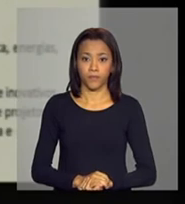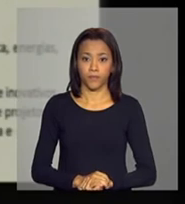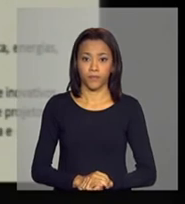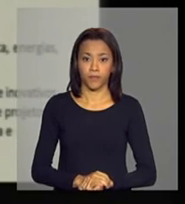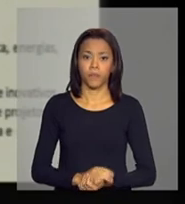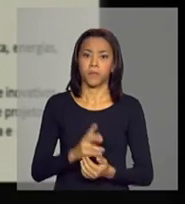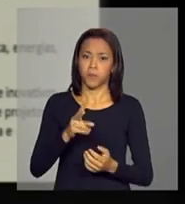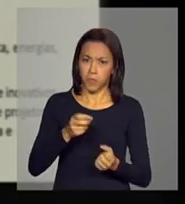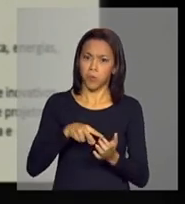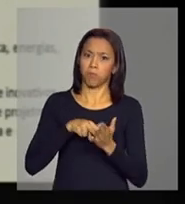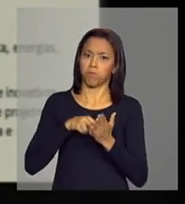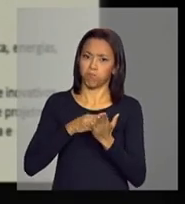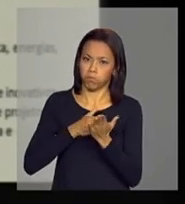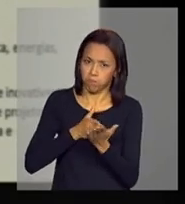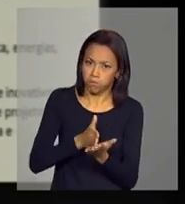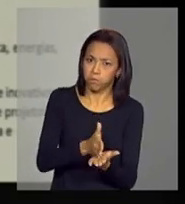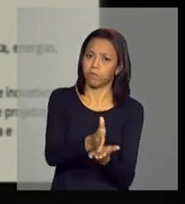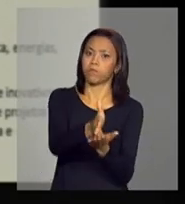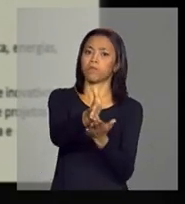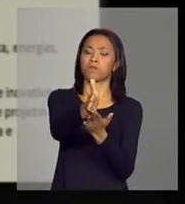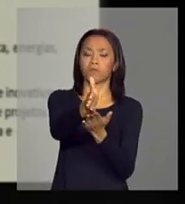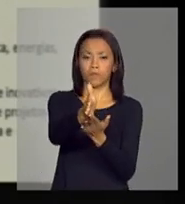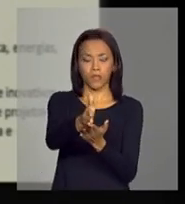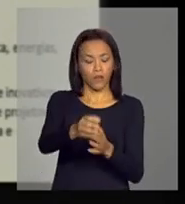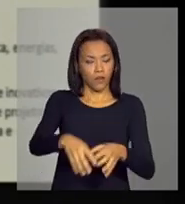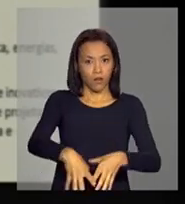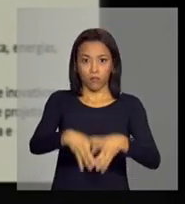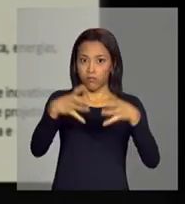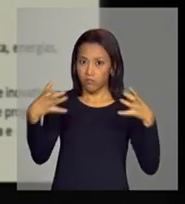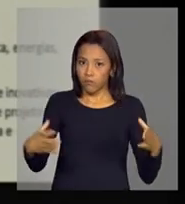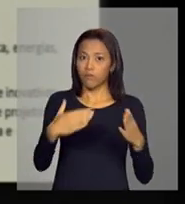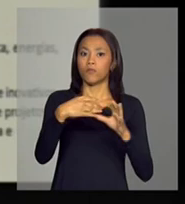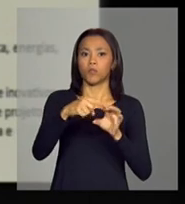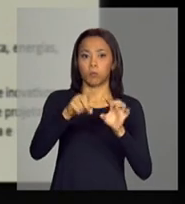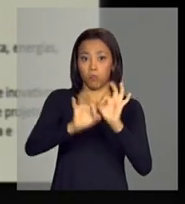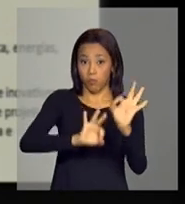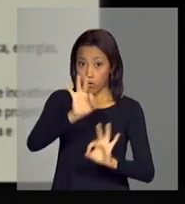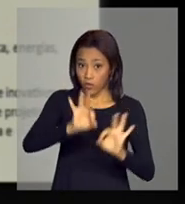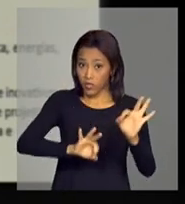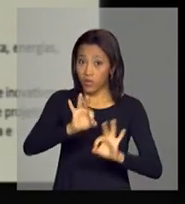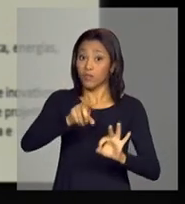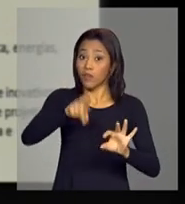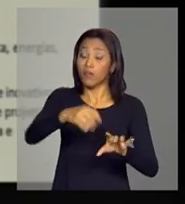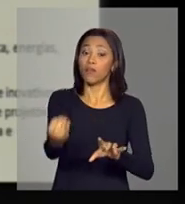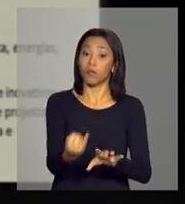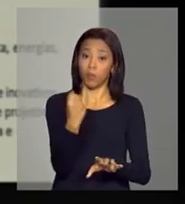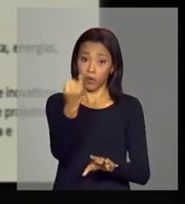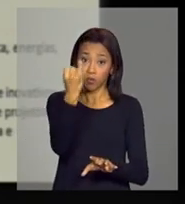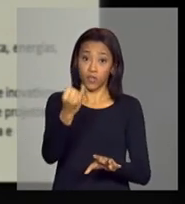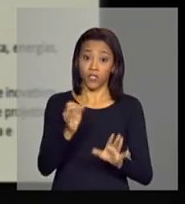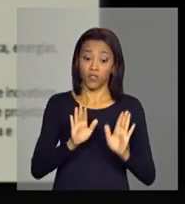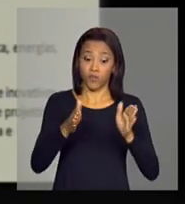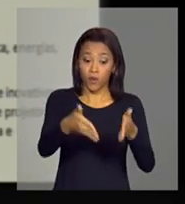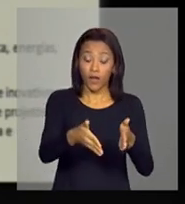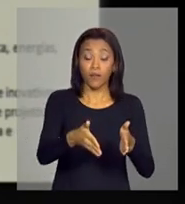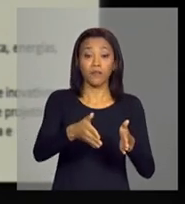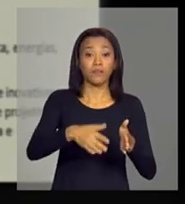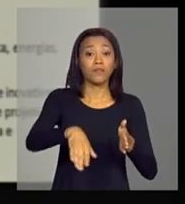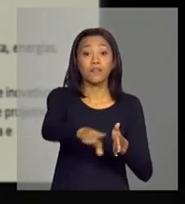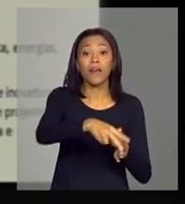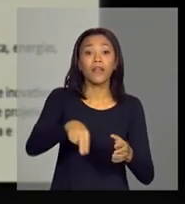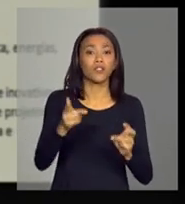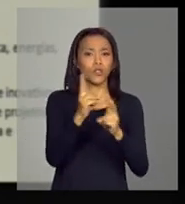firme, grandes projetos, projetos importantes em energias renováveis,